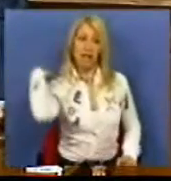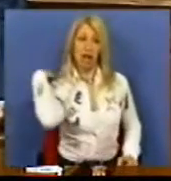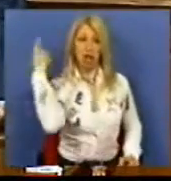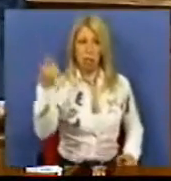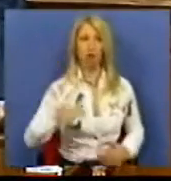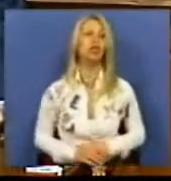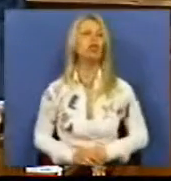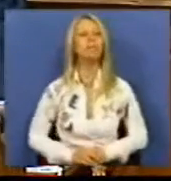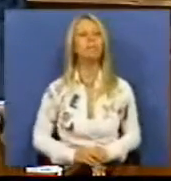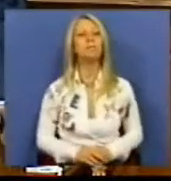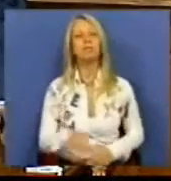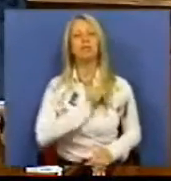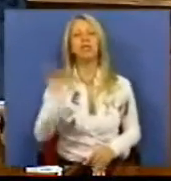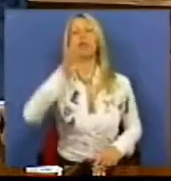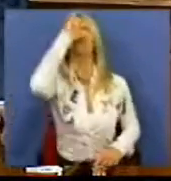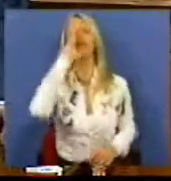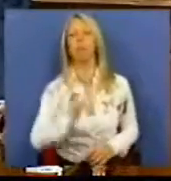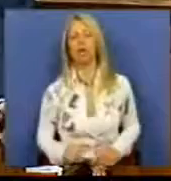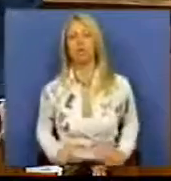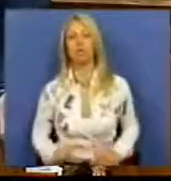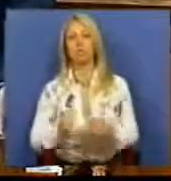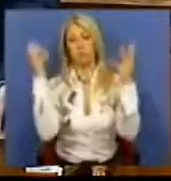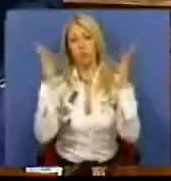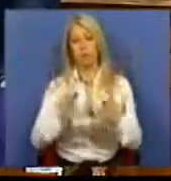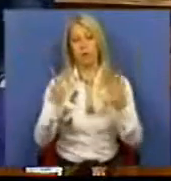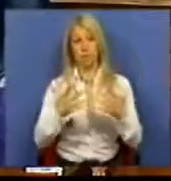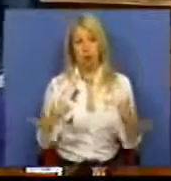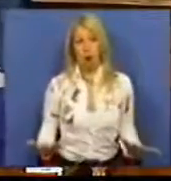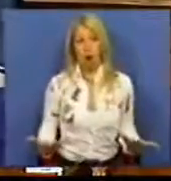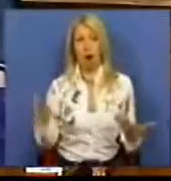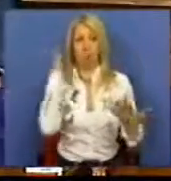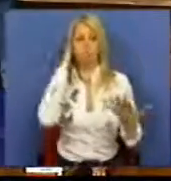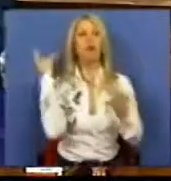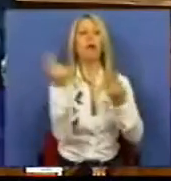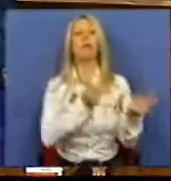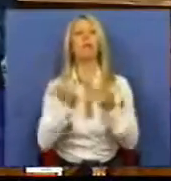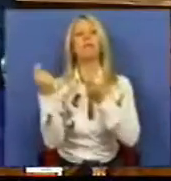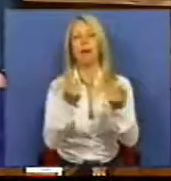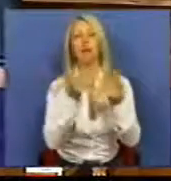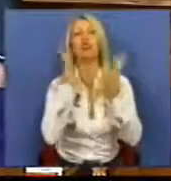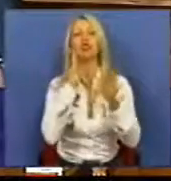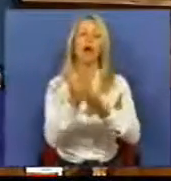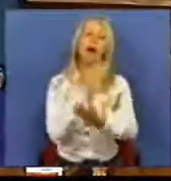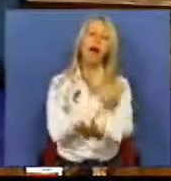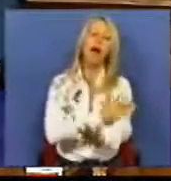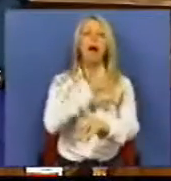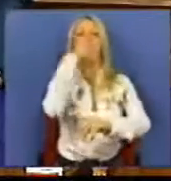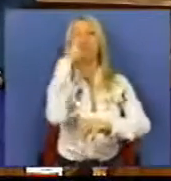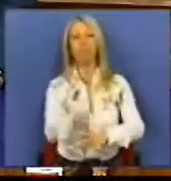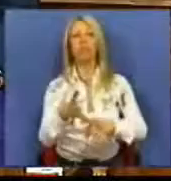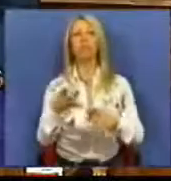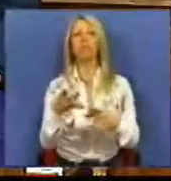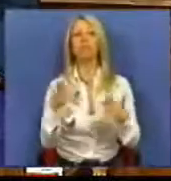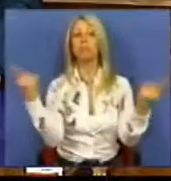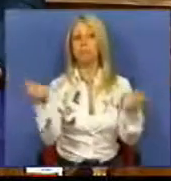Sr. Primeiro-Ministro, o orçamento que agora está em debate tinha previamente sido anunciado como um orçamento